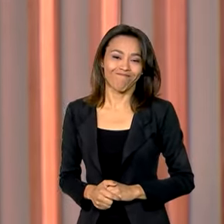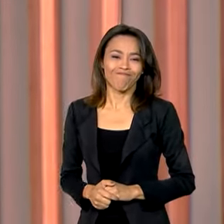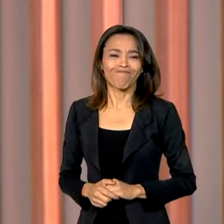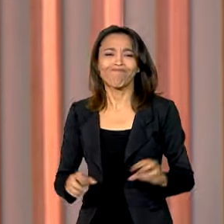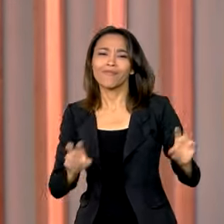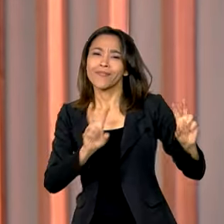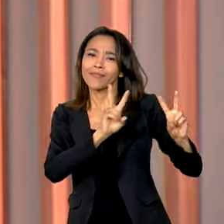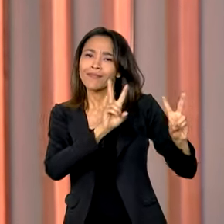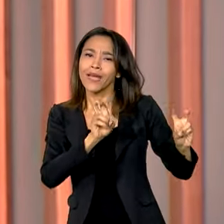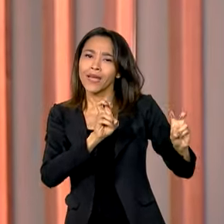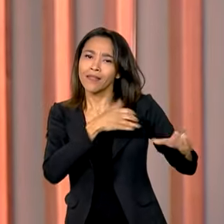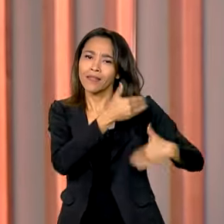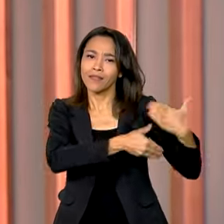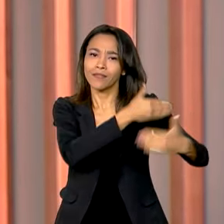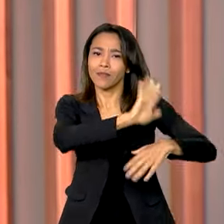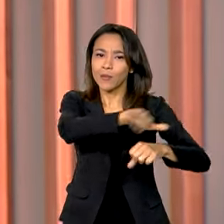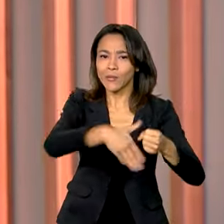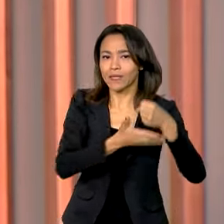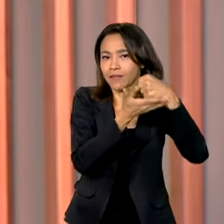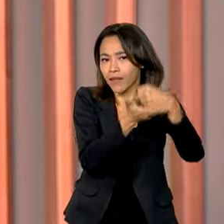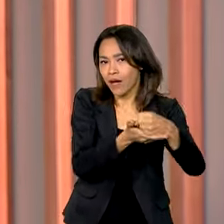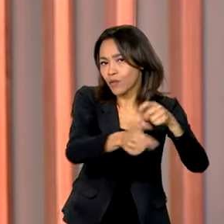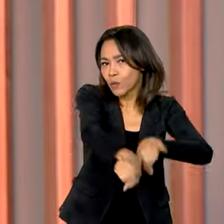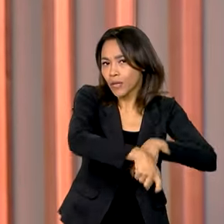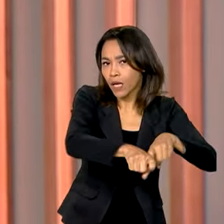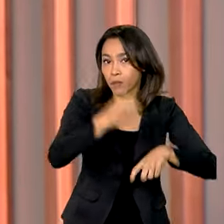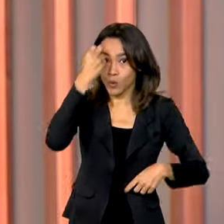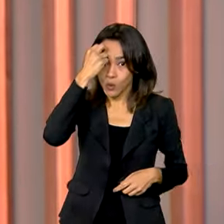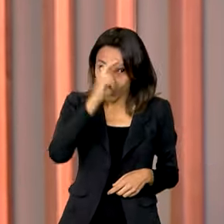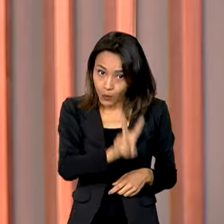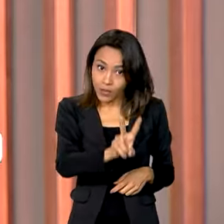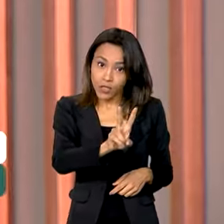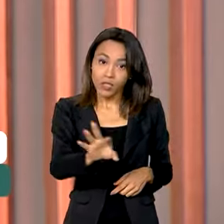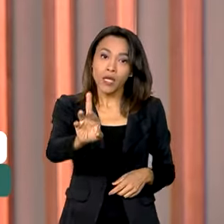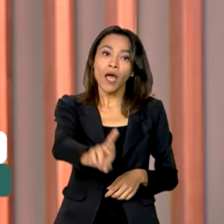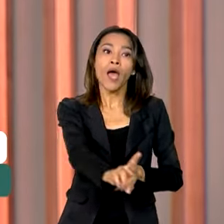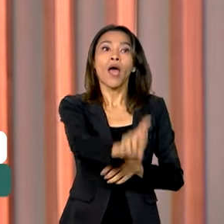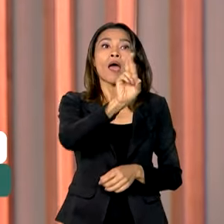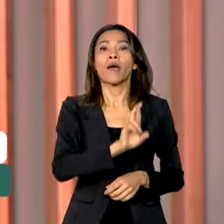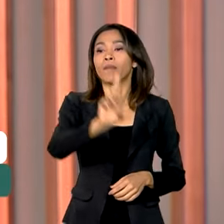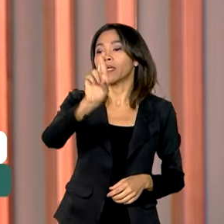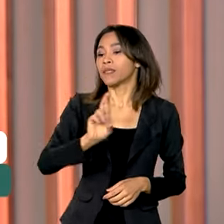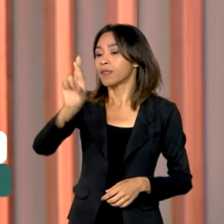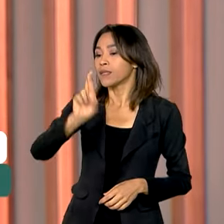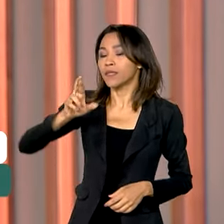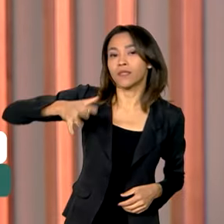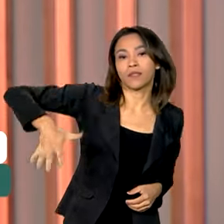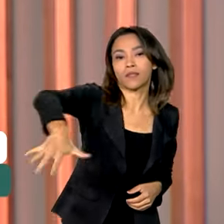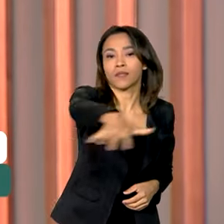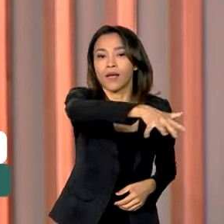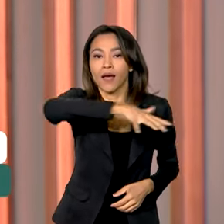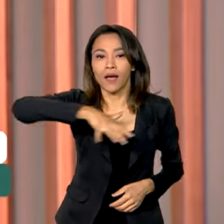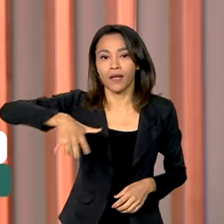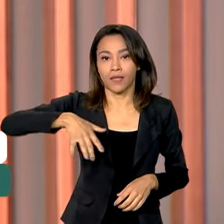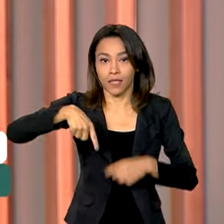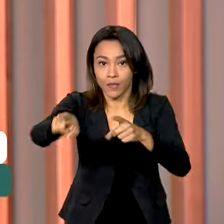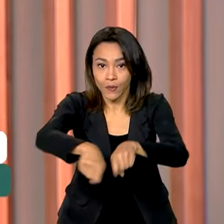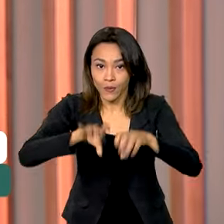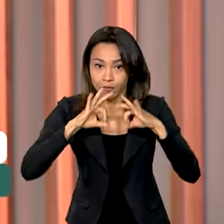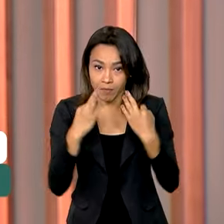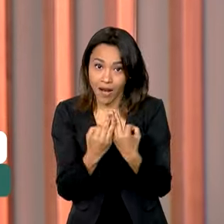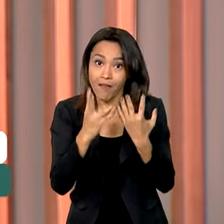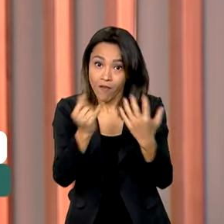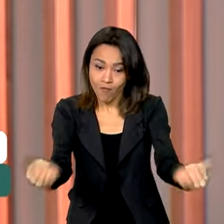Desenvolvimento sustentável no campo. Durante dois dias, representantes de toda a cadeia produtiva da agricultura familiar